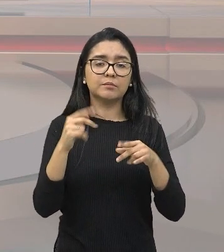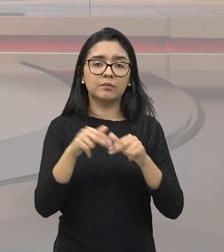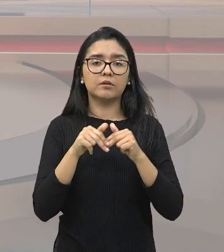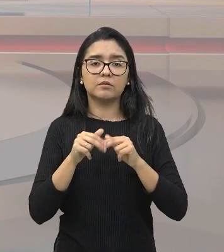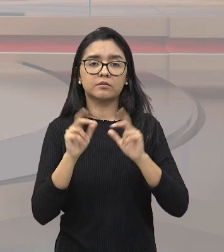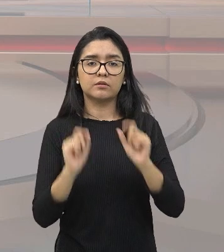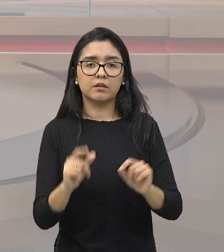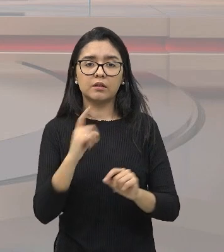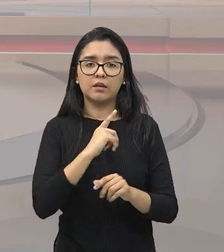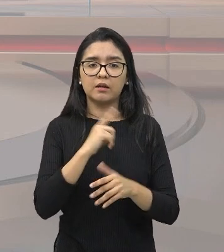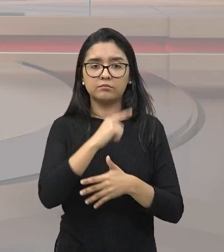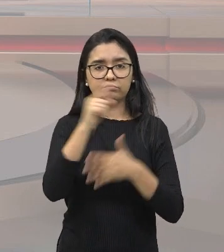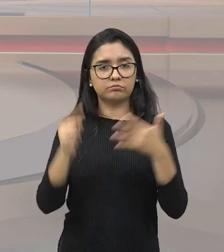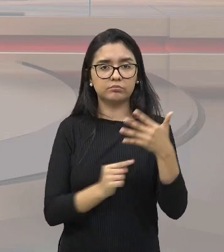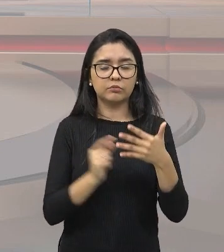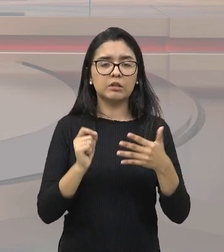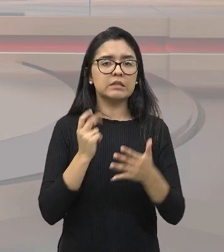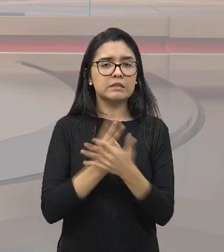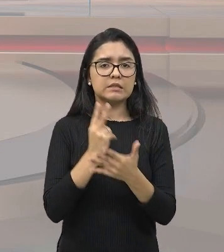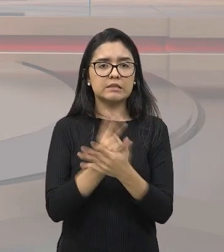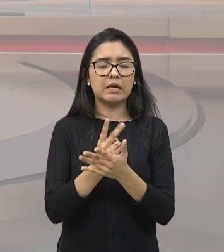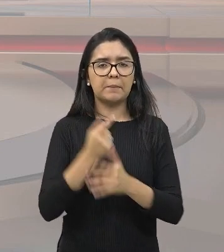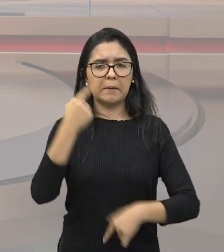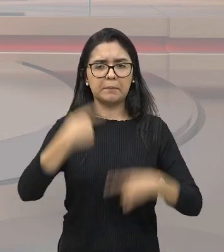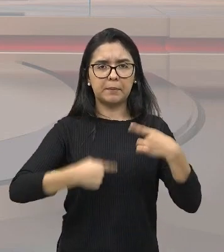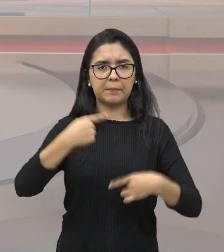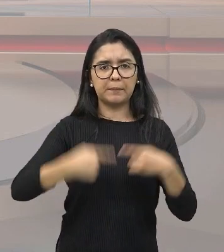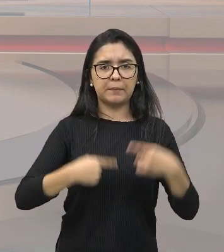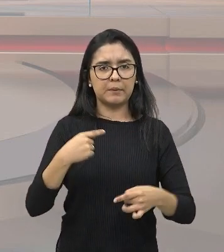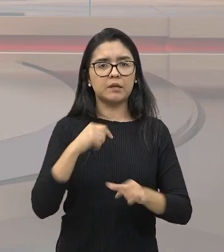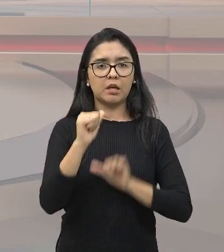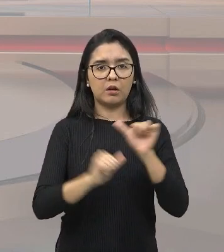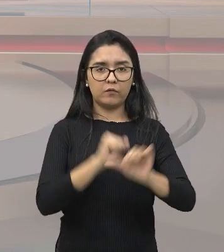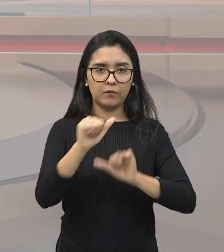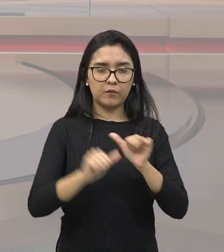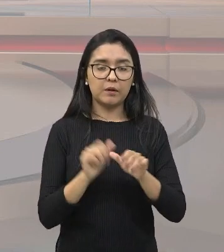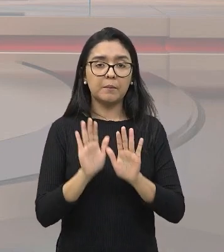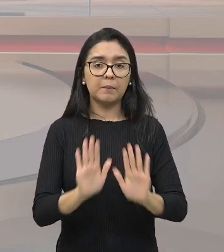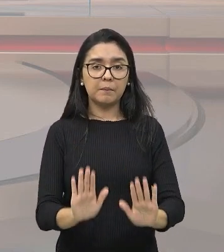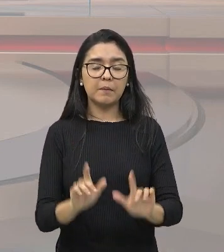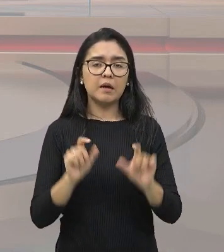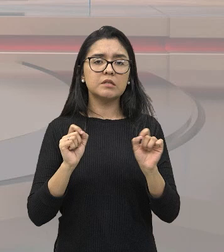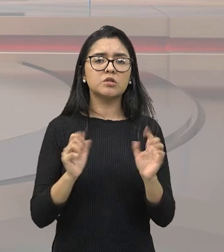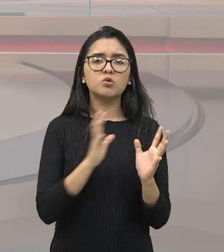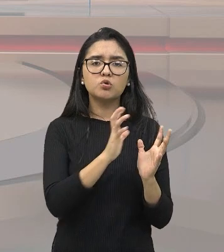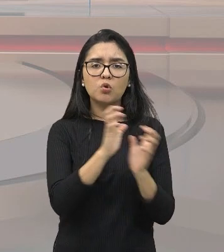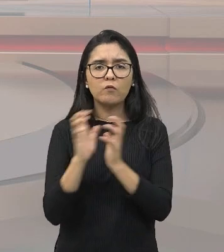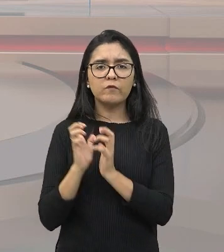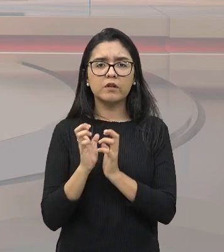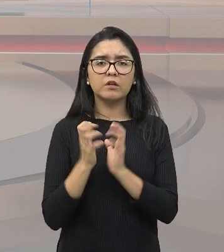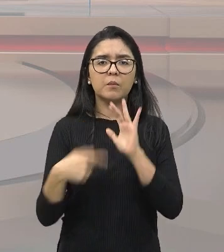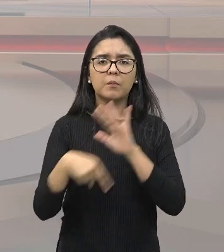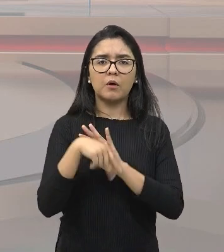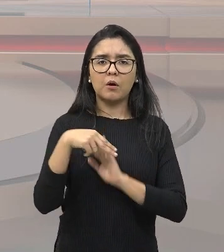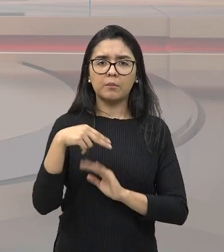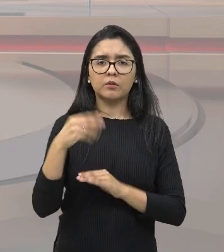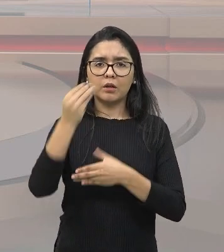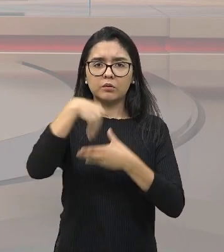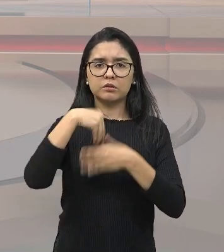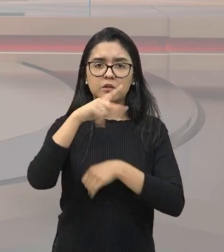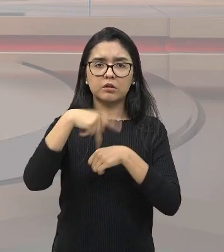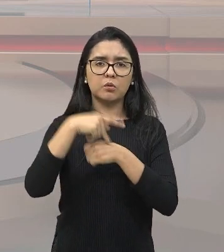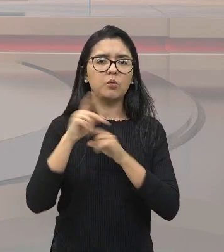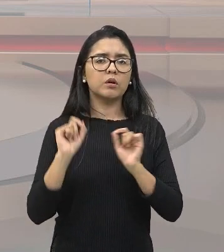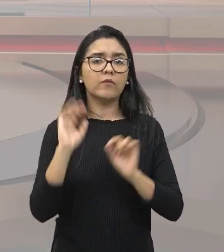essas questões ali todo o tempo sendo discutidas e renovadas. Mas e os conflitos nacionalistas? O que vai acontecer com eles,